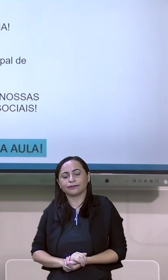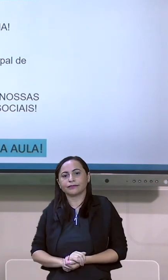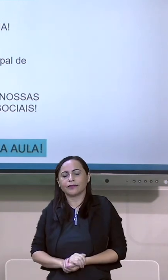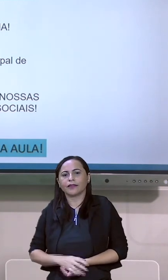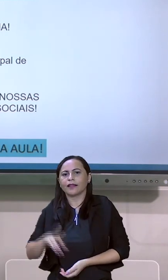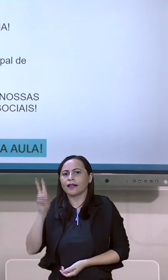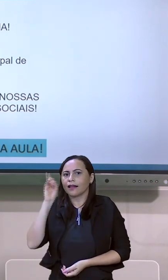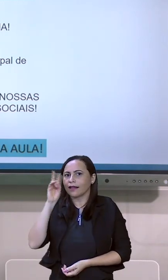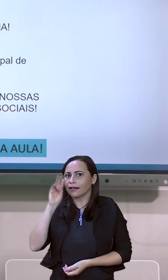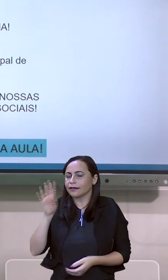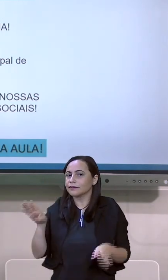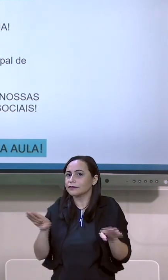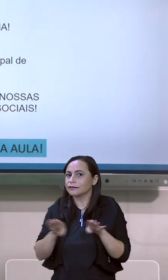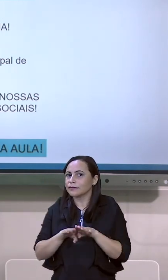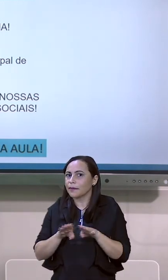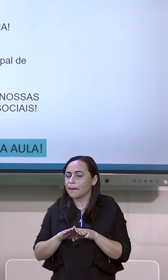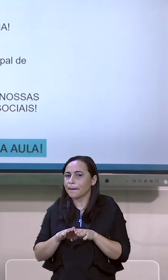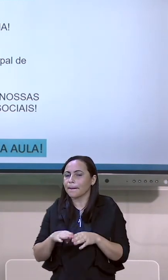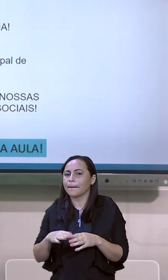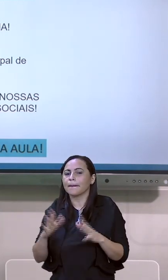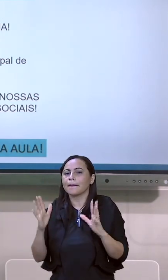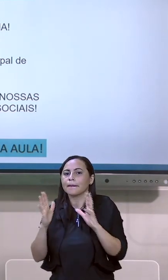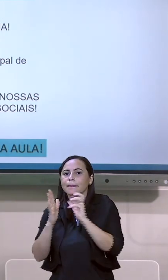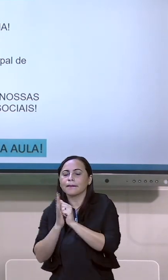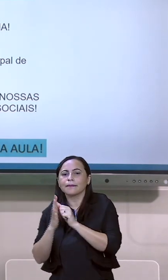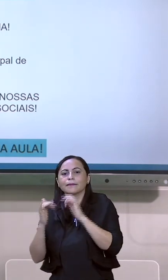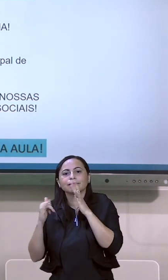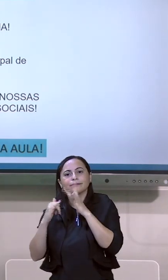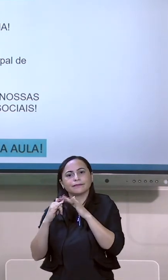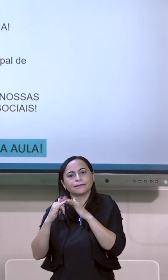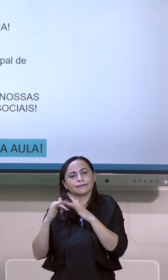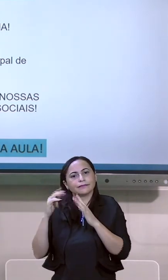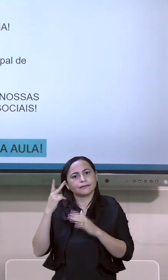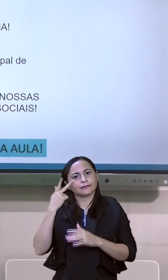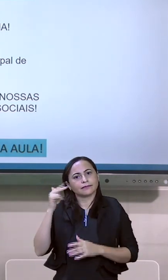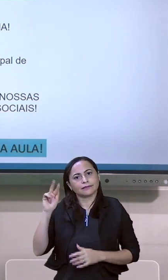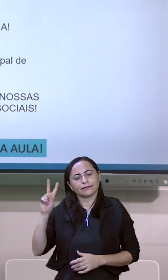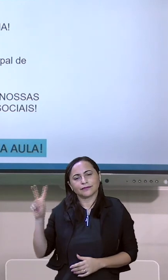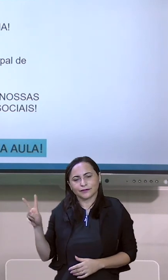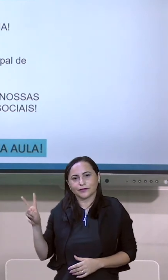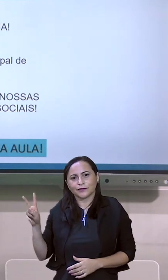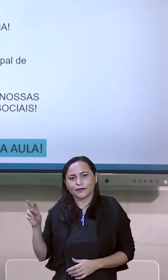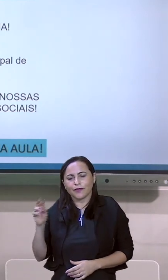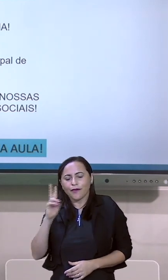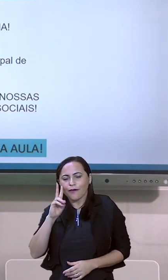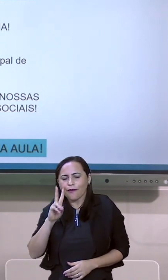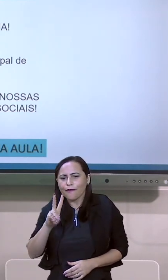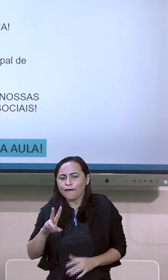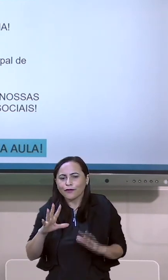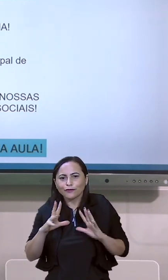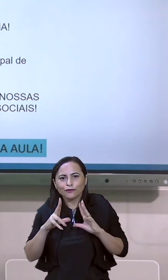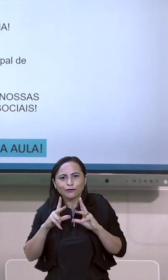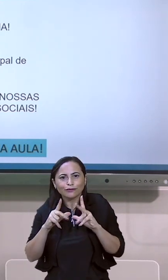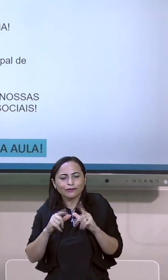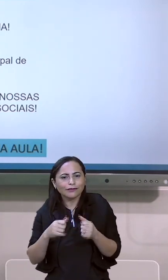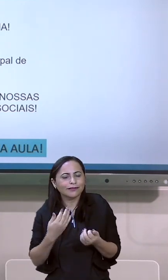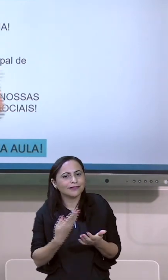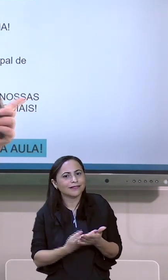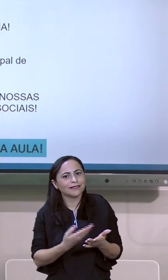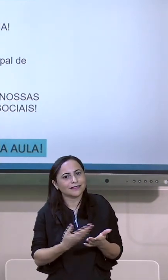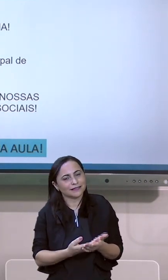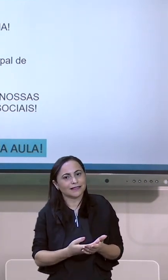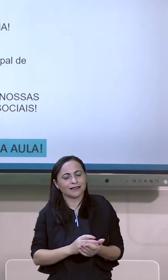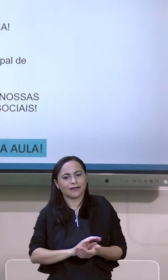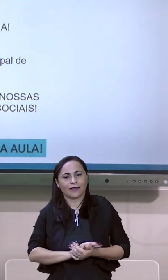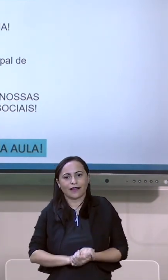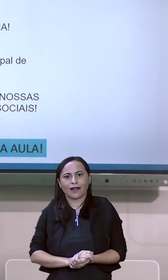Não se esqueça também de se inscrever no nosso canal do YouTube. Fique por dentro de toda a aula que é transmitida aqui e logo